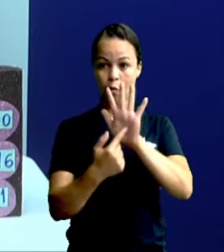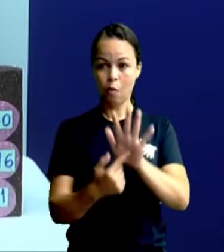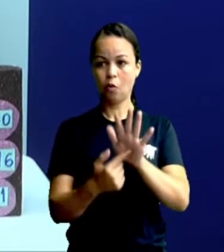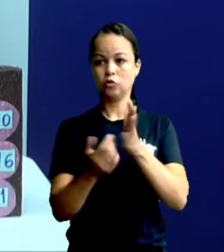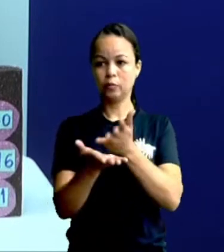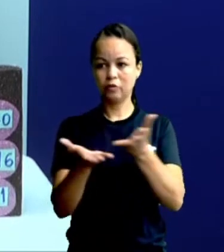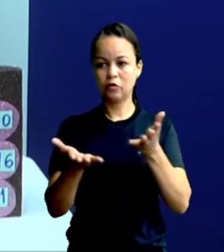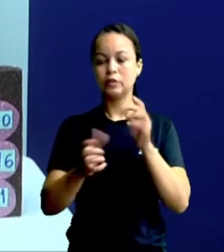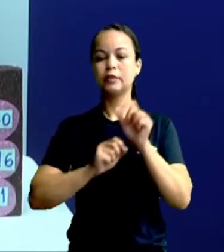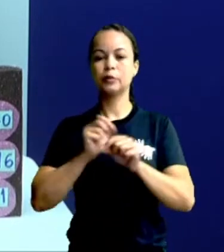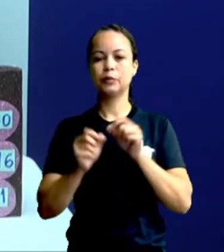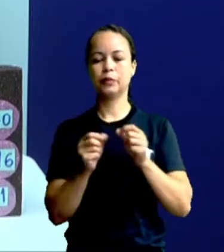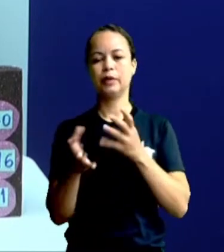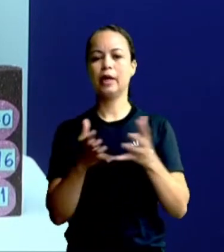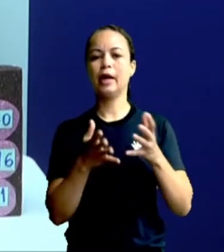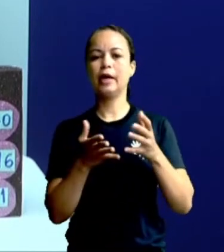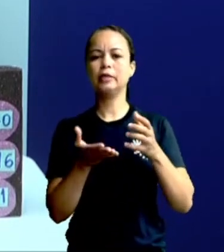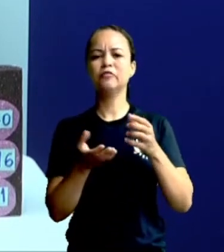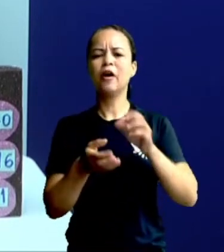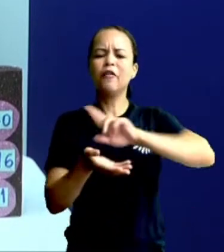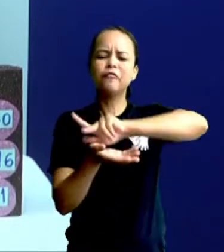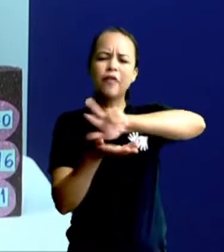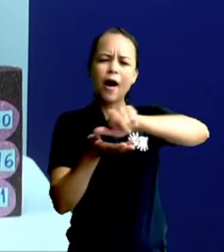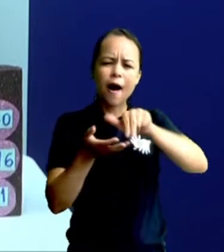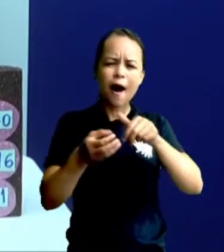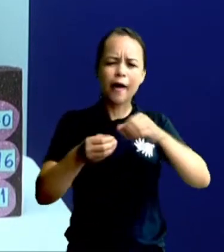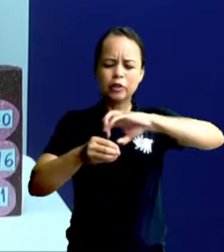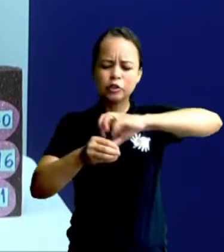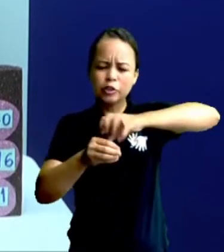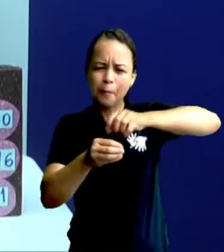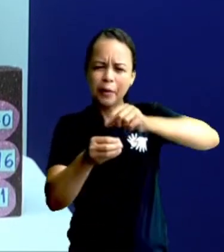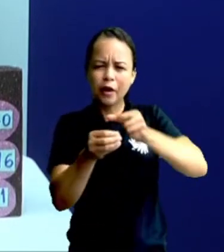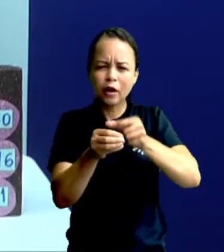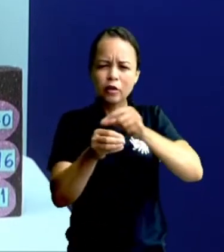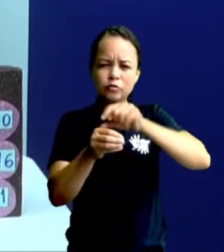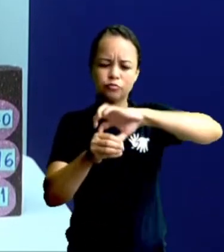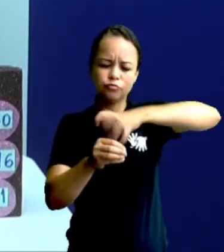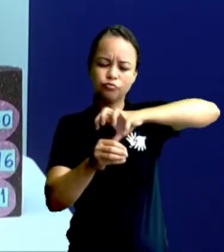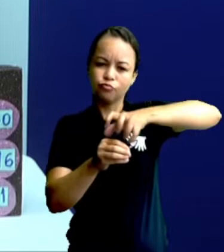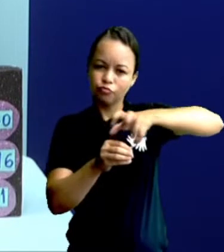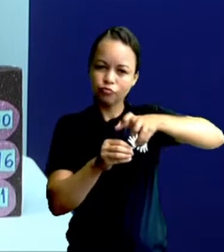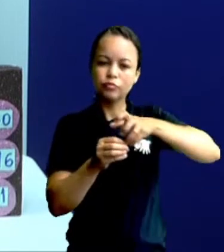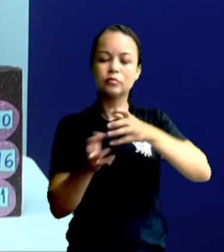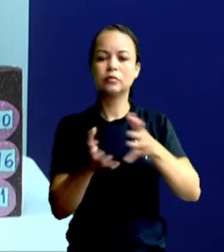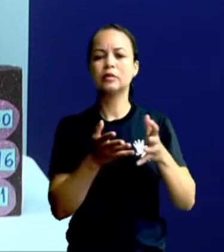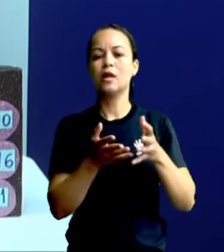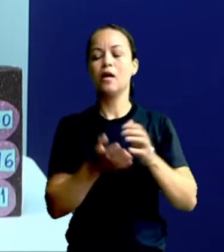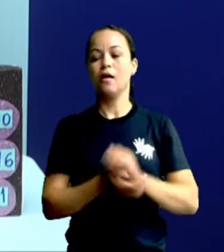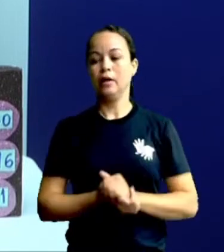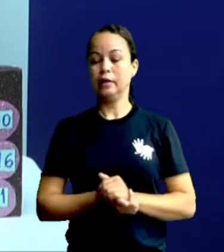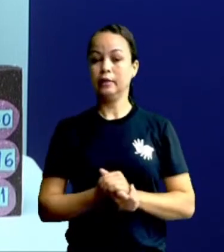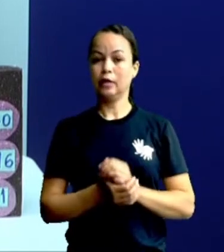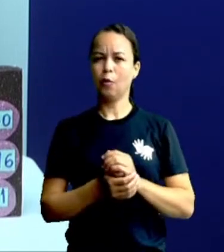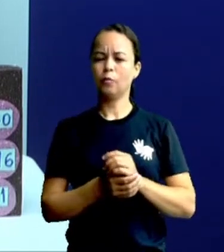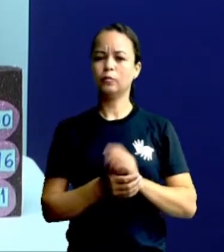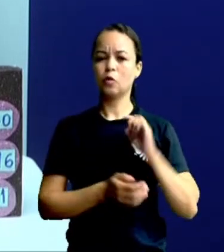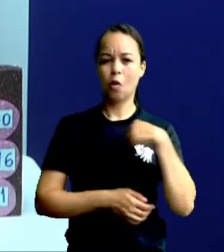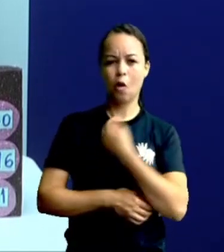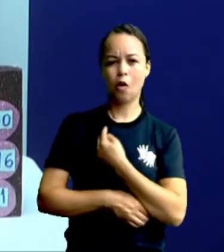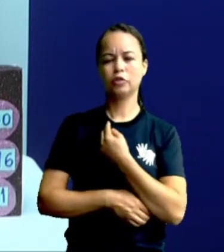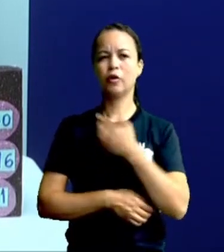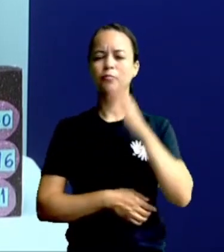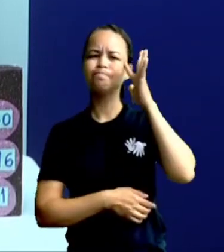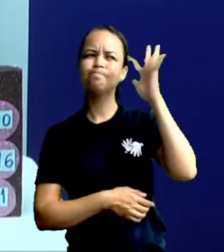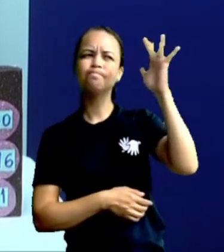tampinhas de garrafa. Trouxe várias tampinhas de garrafa. E aí, a gente vai imaginar